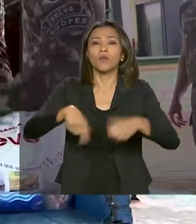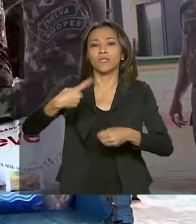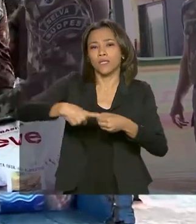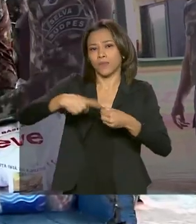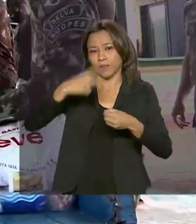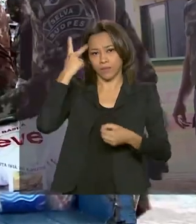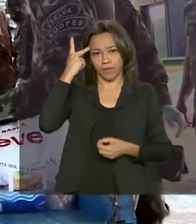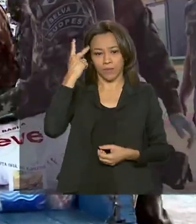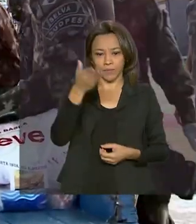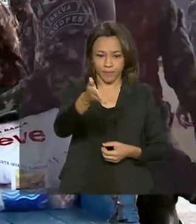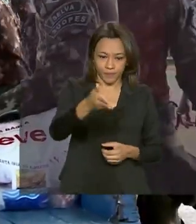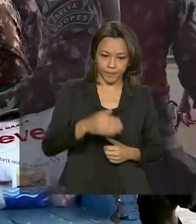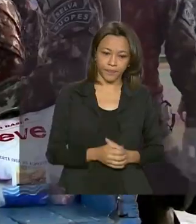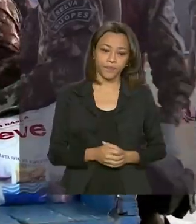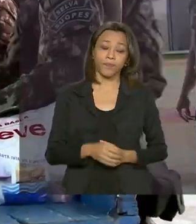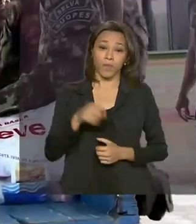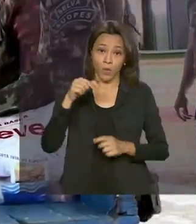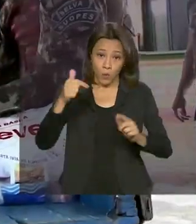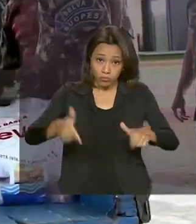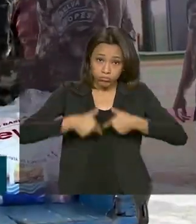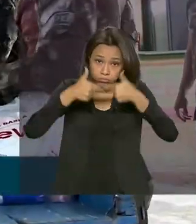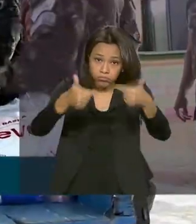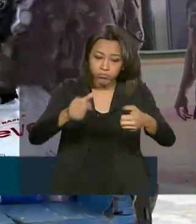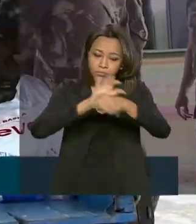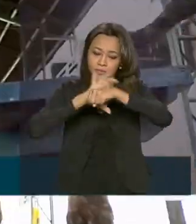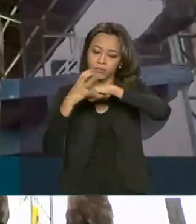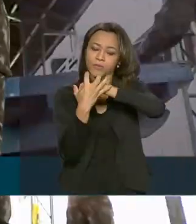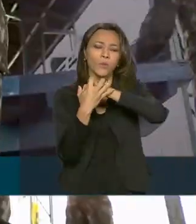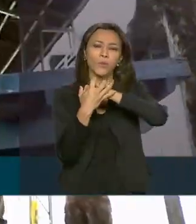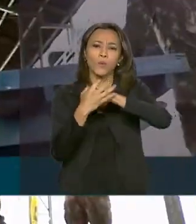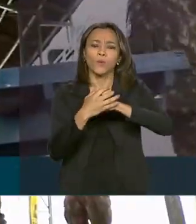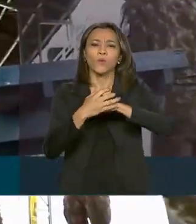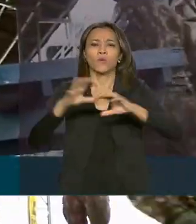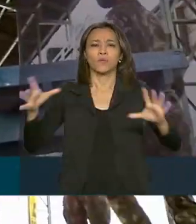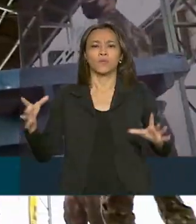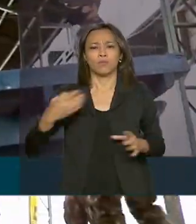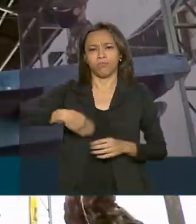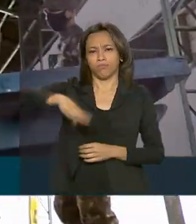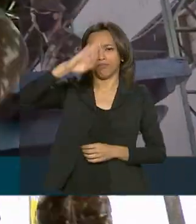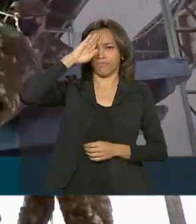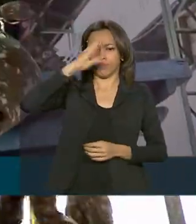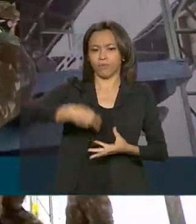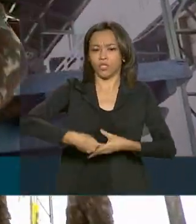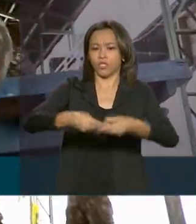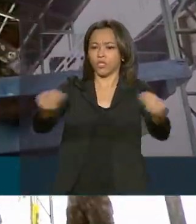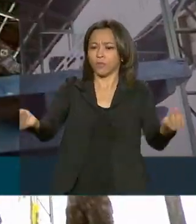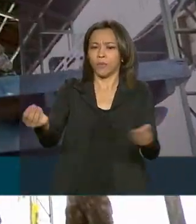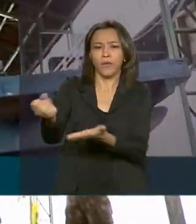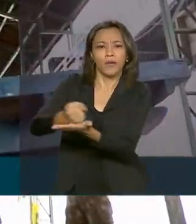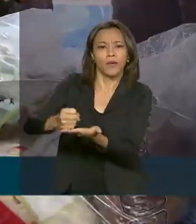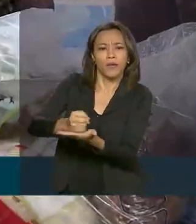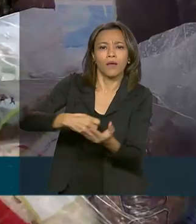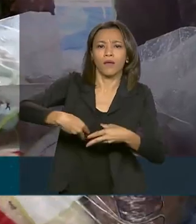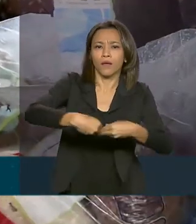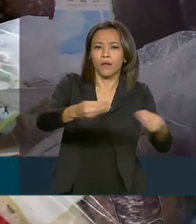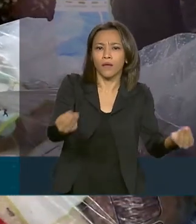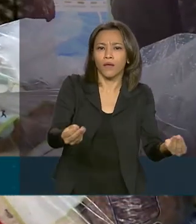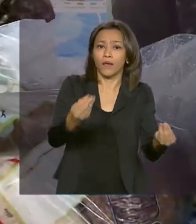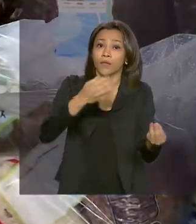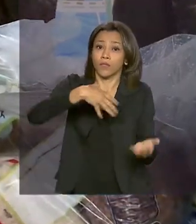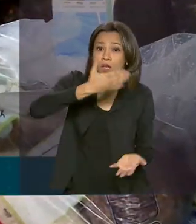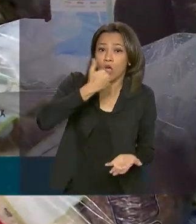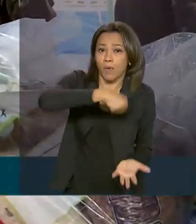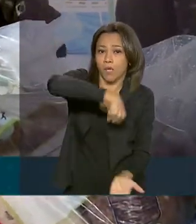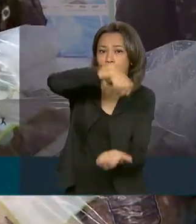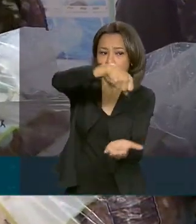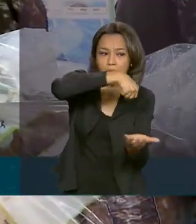A Operação Covid-19 das Forças Armadas distribui medicamentos e cestas básicas por todo o país.